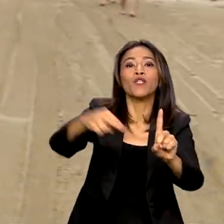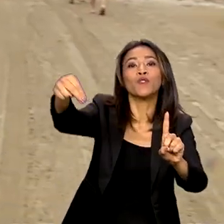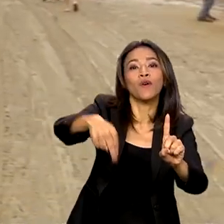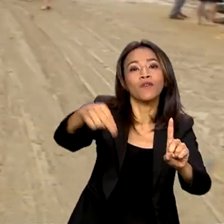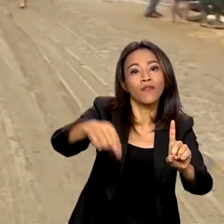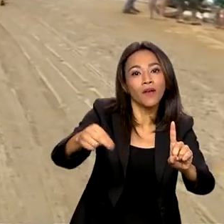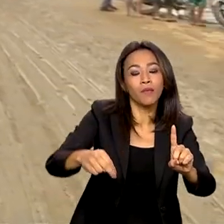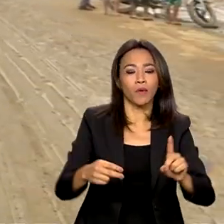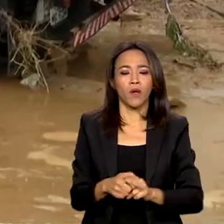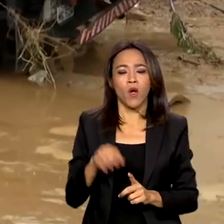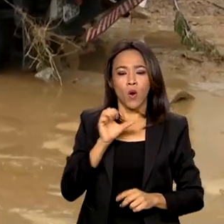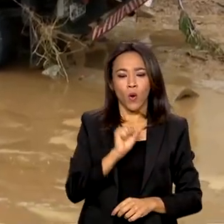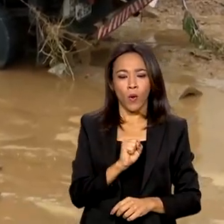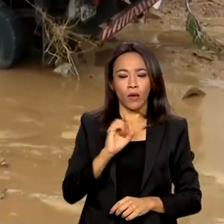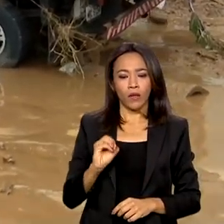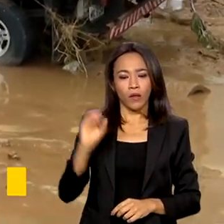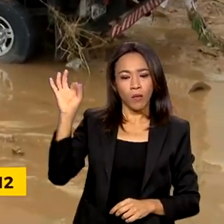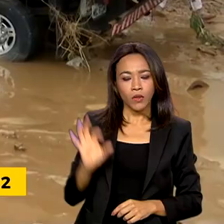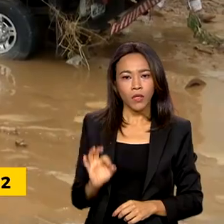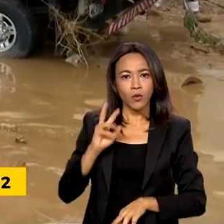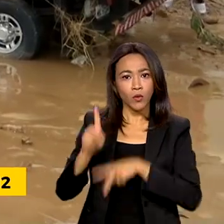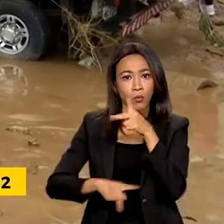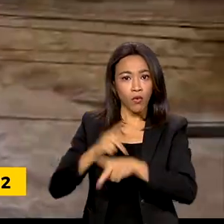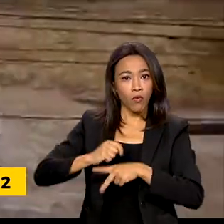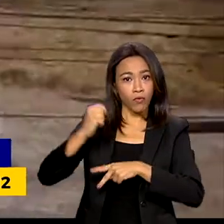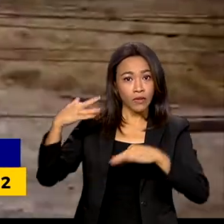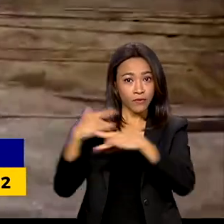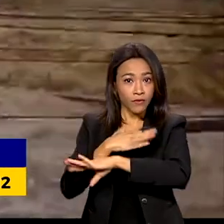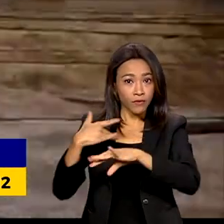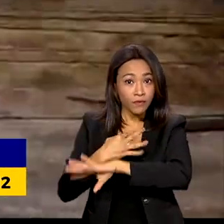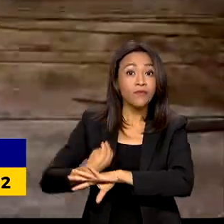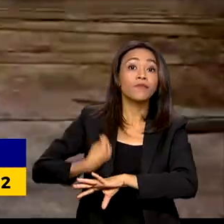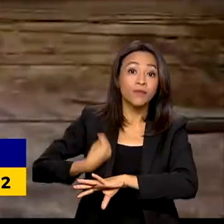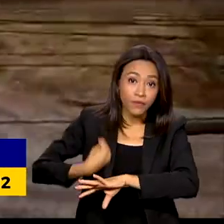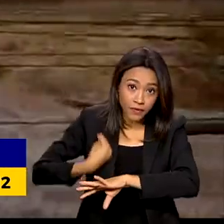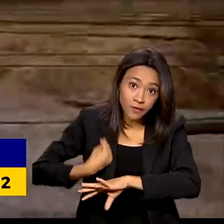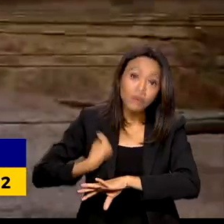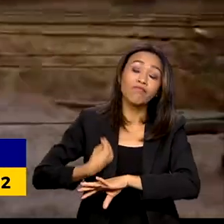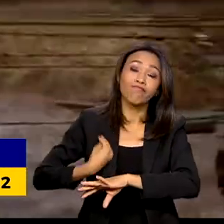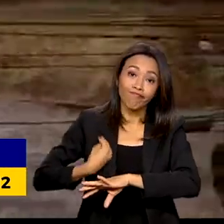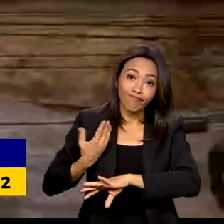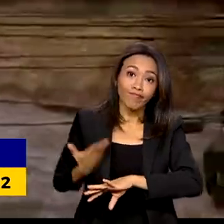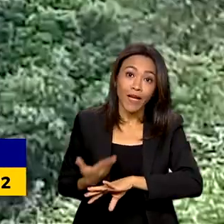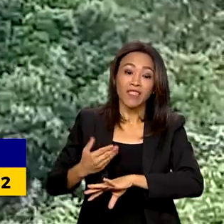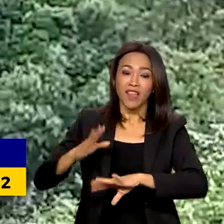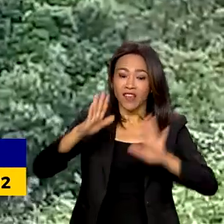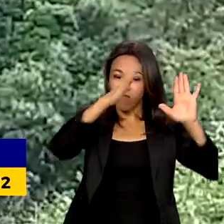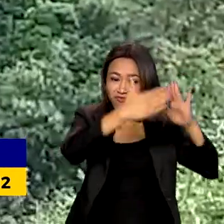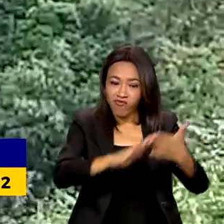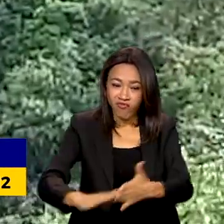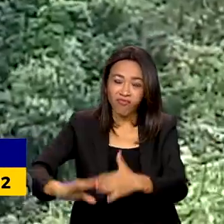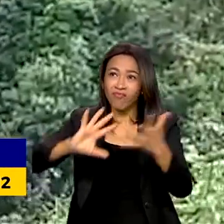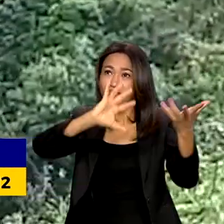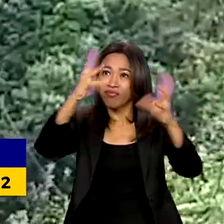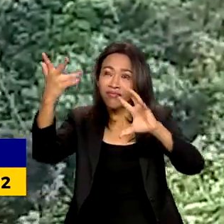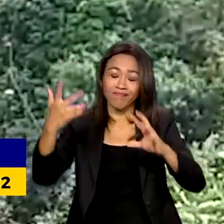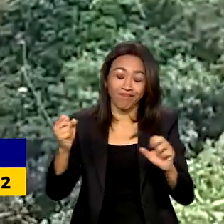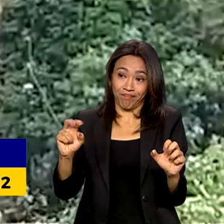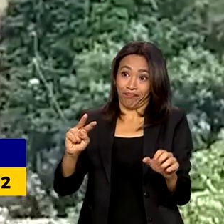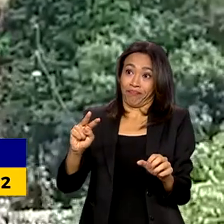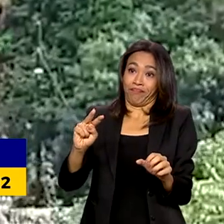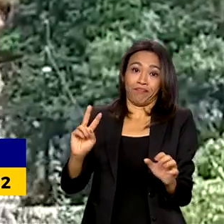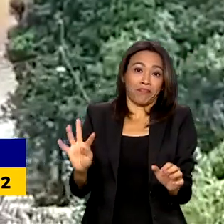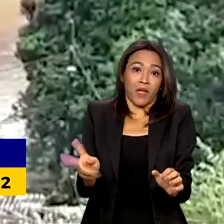80% da população brasileira vivendo nas áreas urbanas, as consequências de desastres naturais são evidentes.